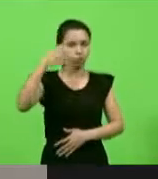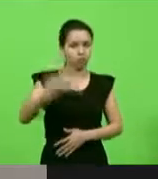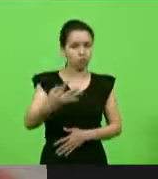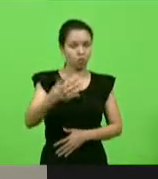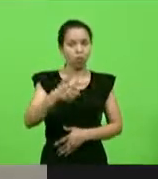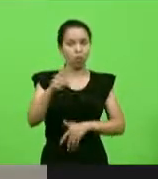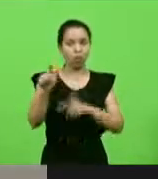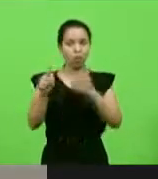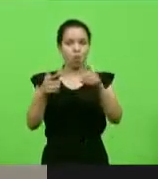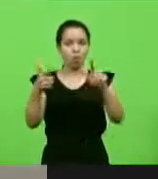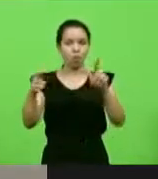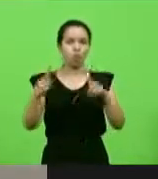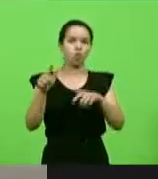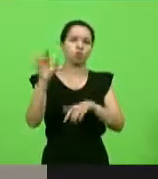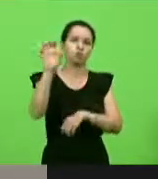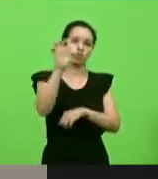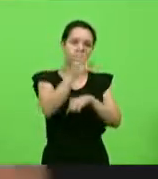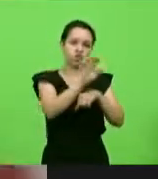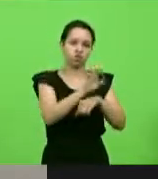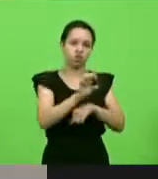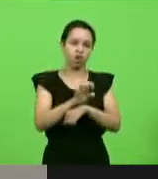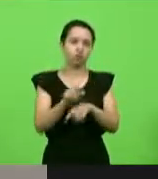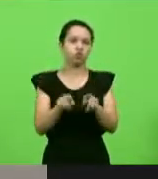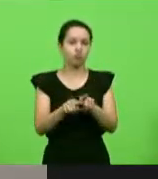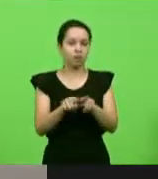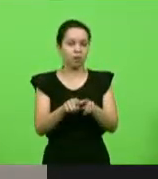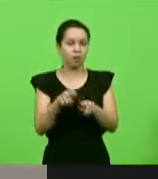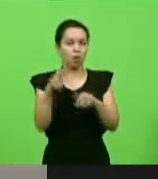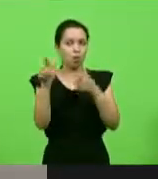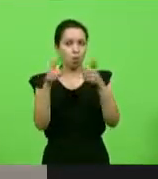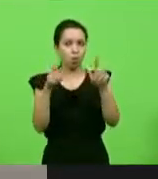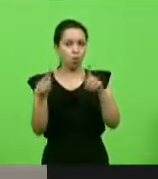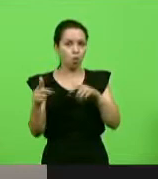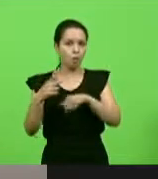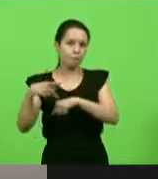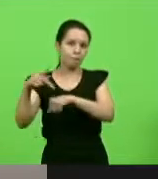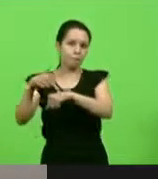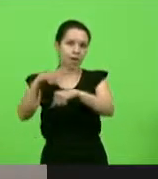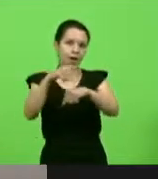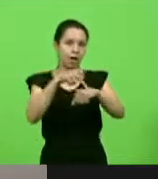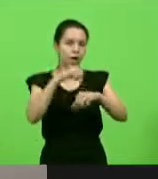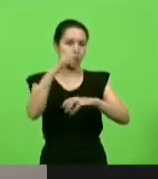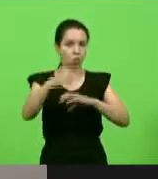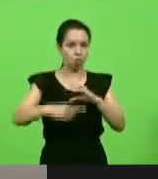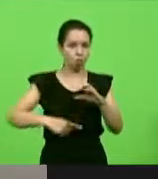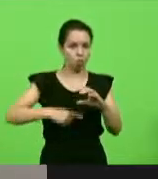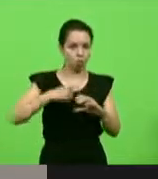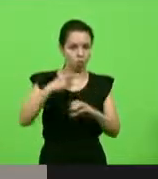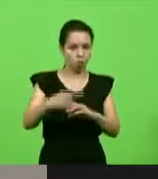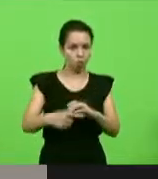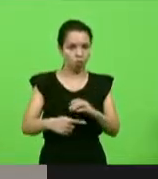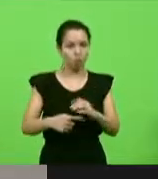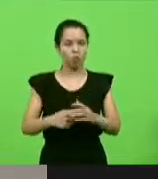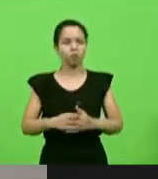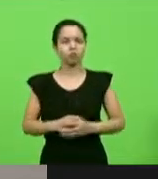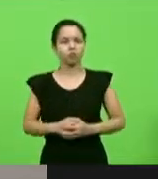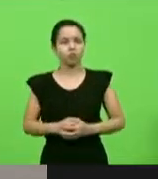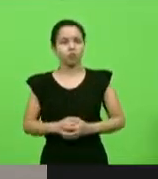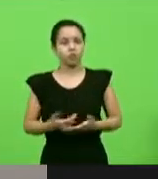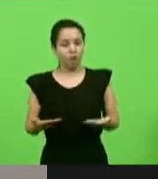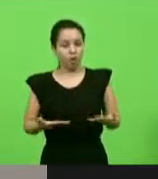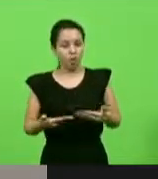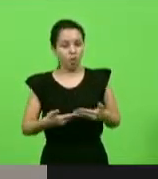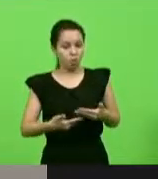estados, em outros países e até mesmo a nível mundial. E essa rodada é